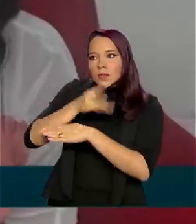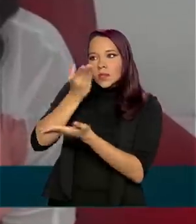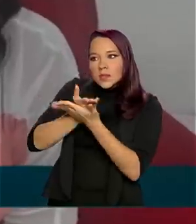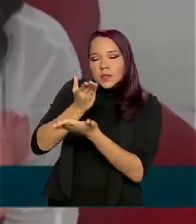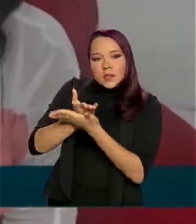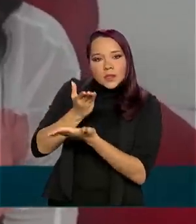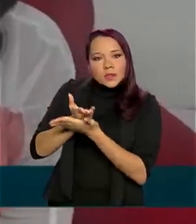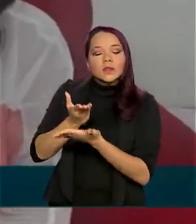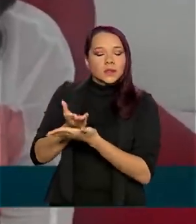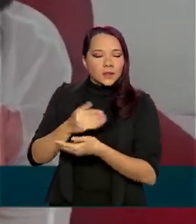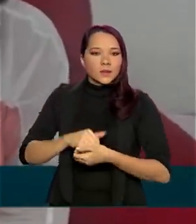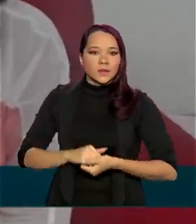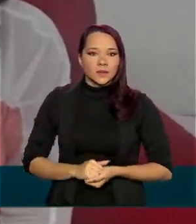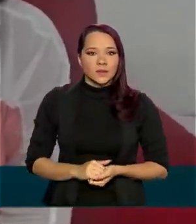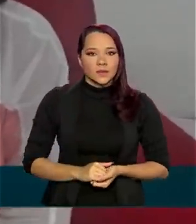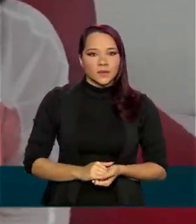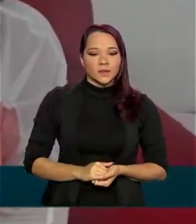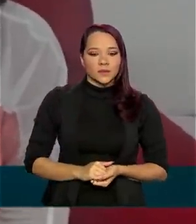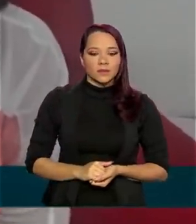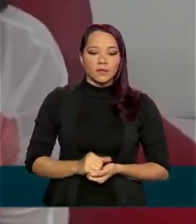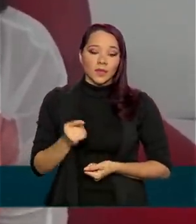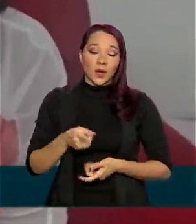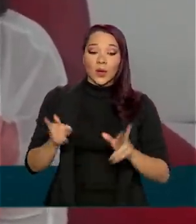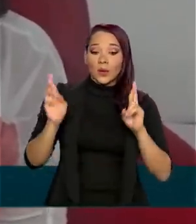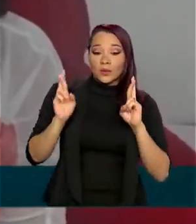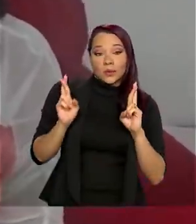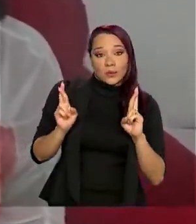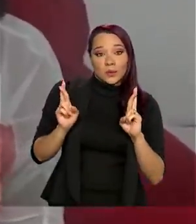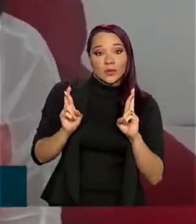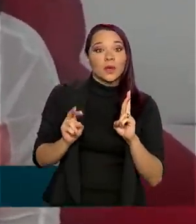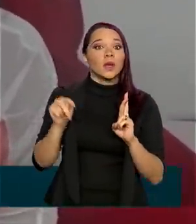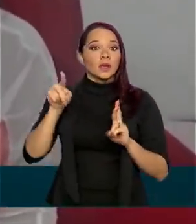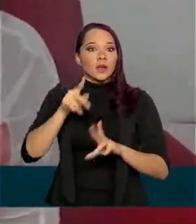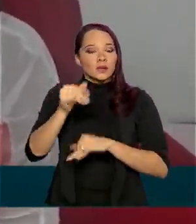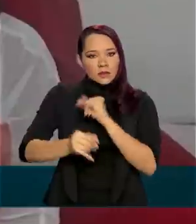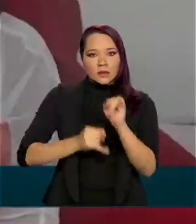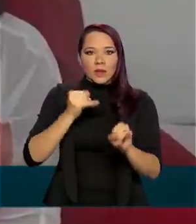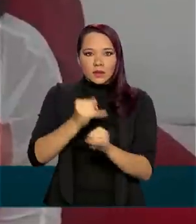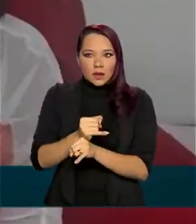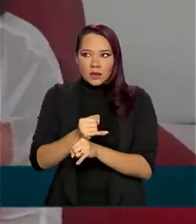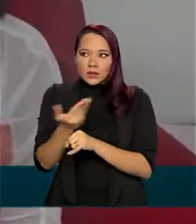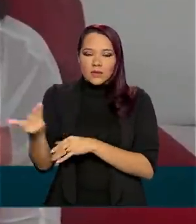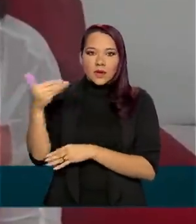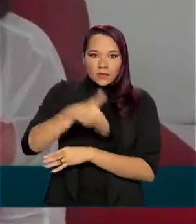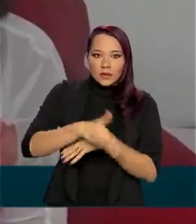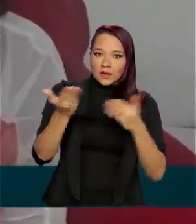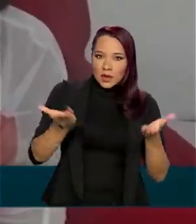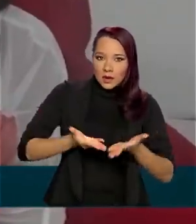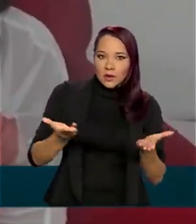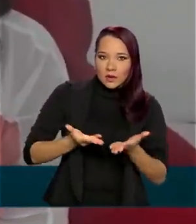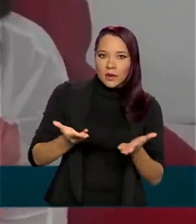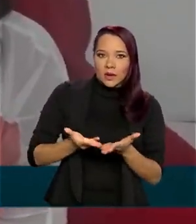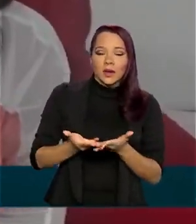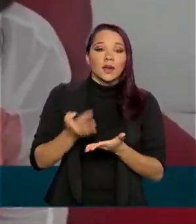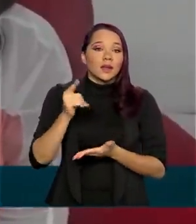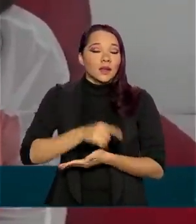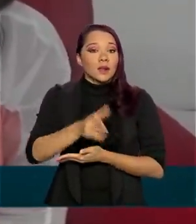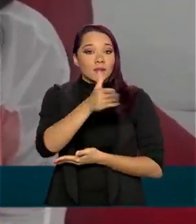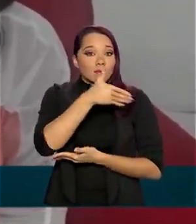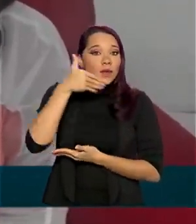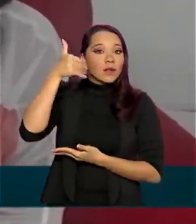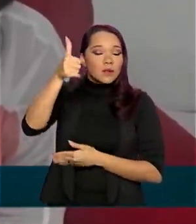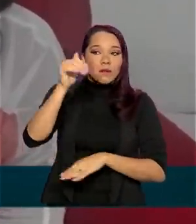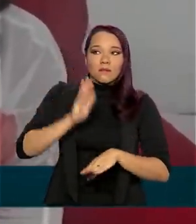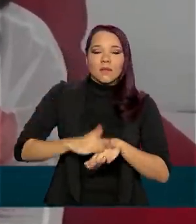as atividades educativas. Eu espero que essa internet que está chegando para a gente agora que venha melhorar